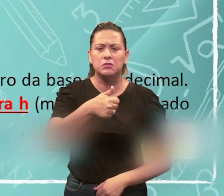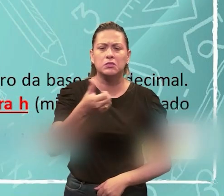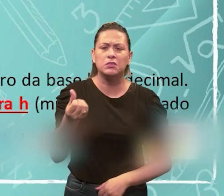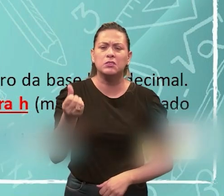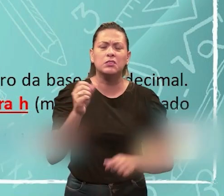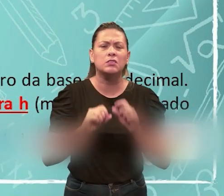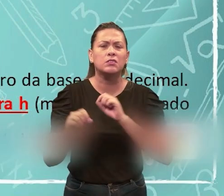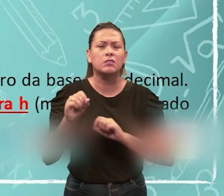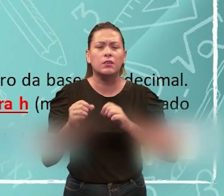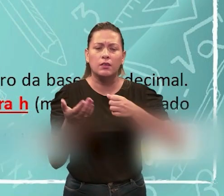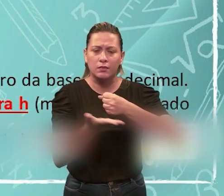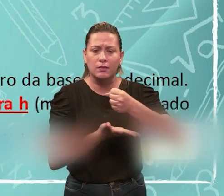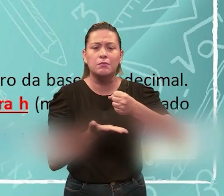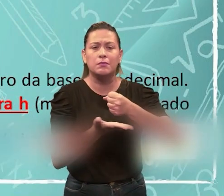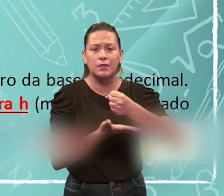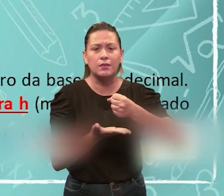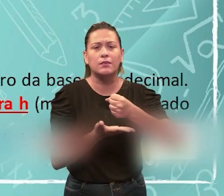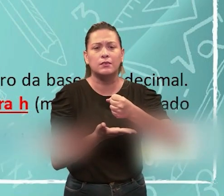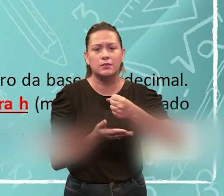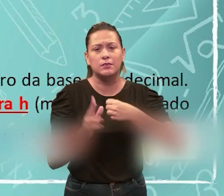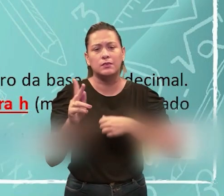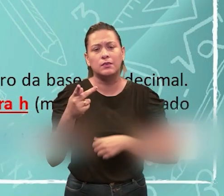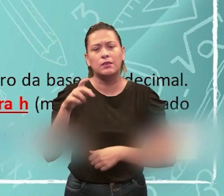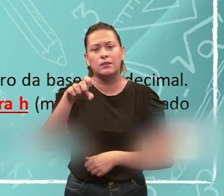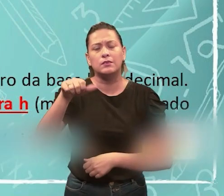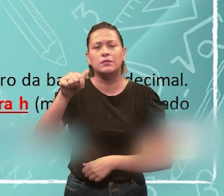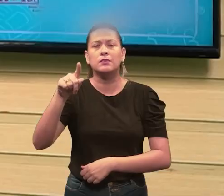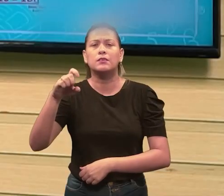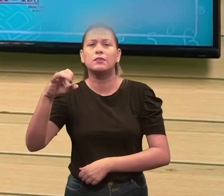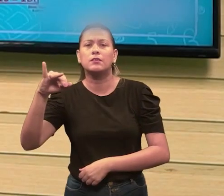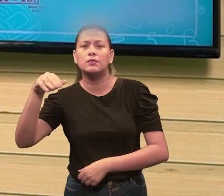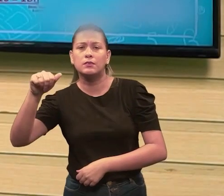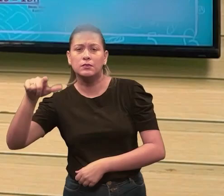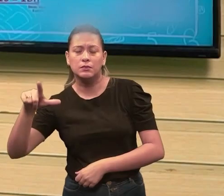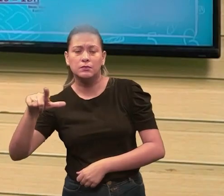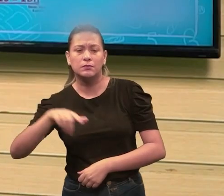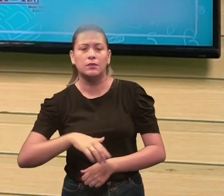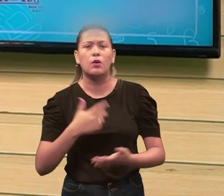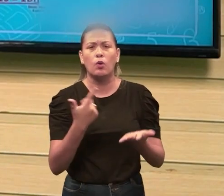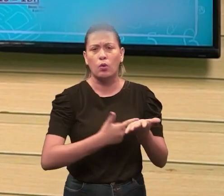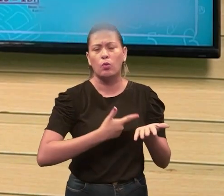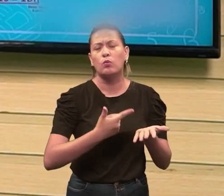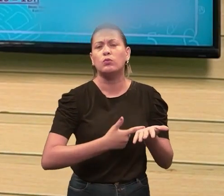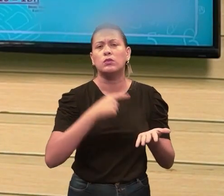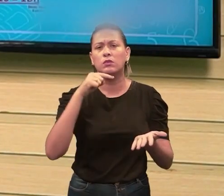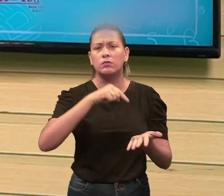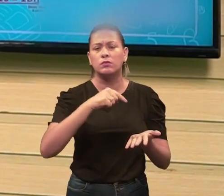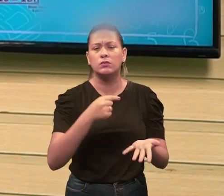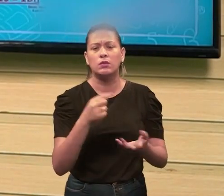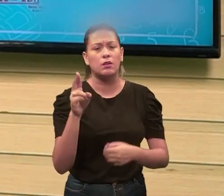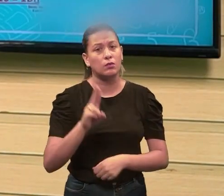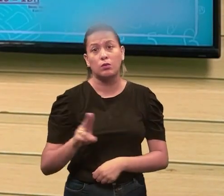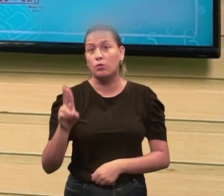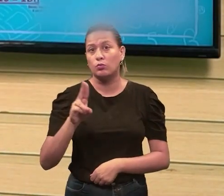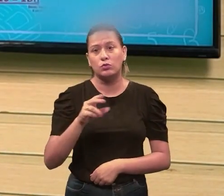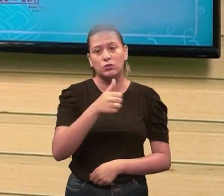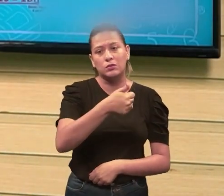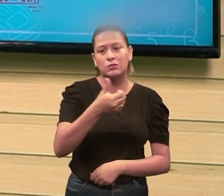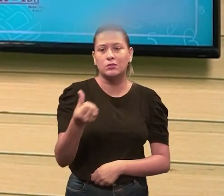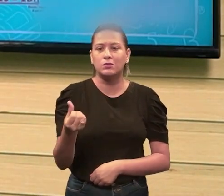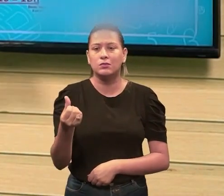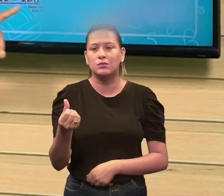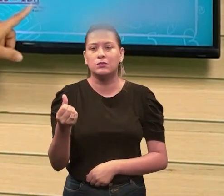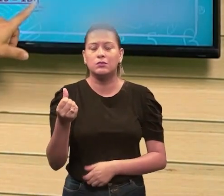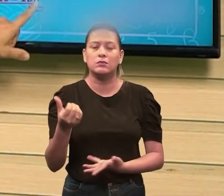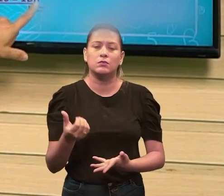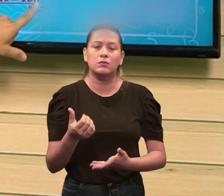que 16 é esse? é o 16 é da base hexadecimal, tá? Que na maioria dos livros, eles inclusive não utilizam